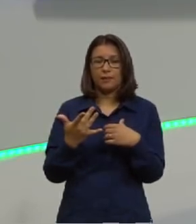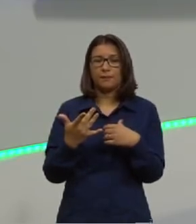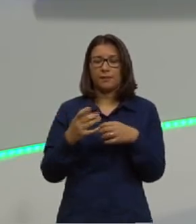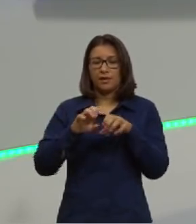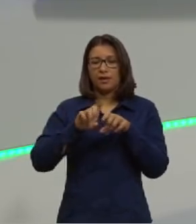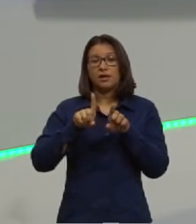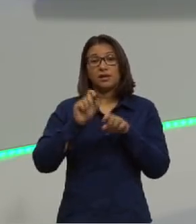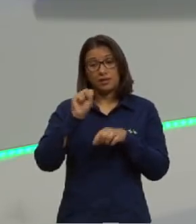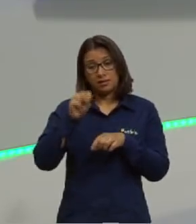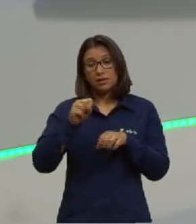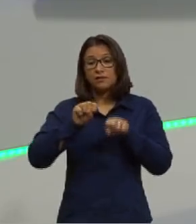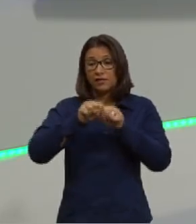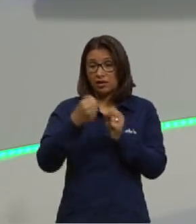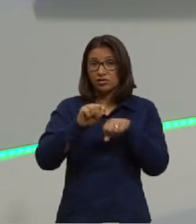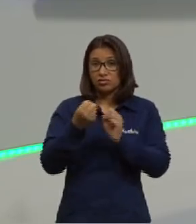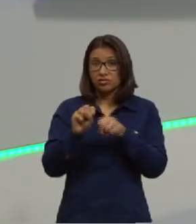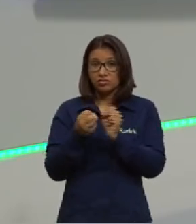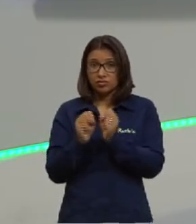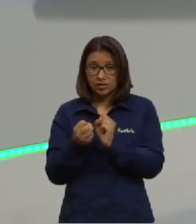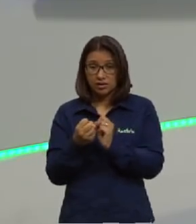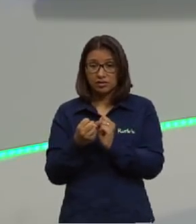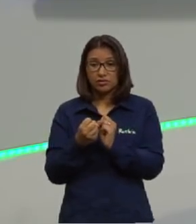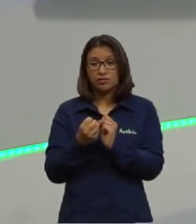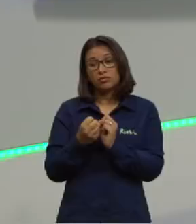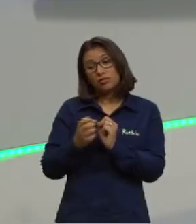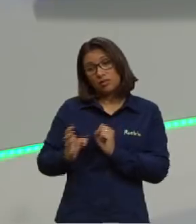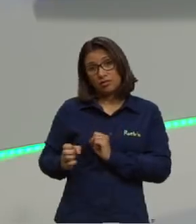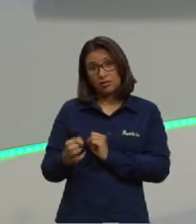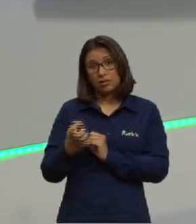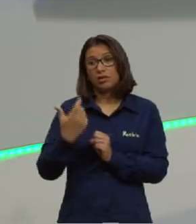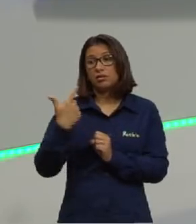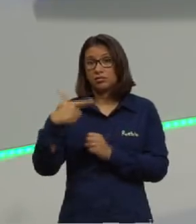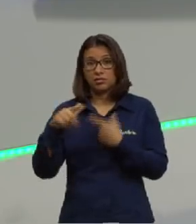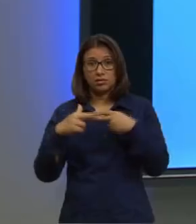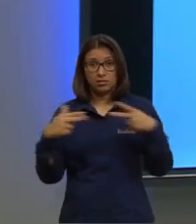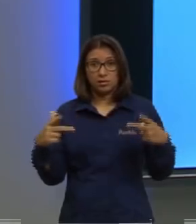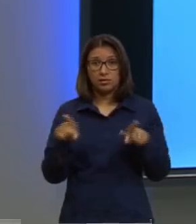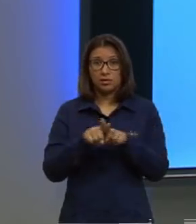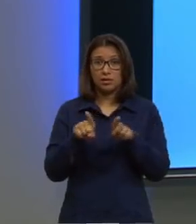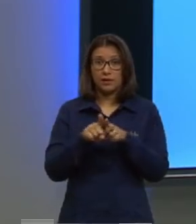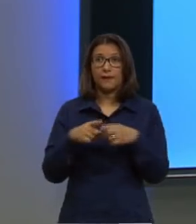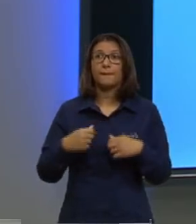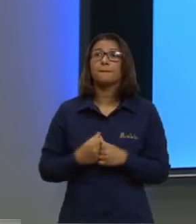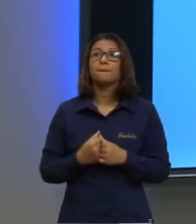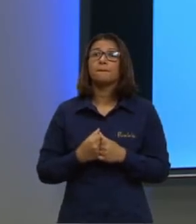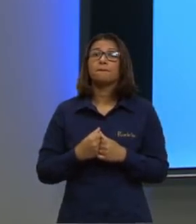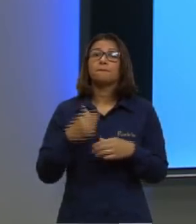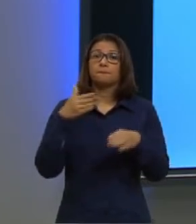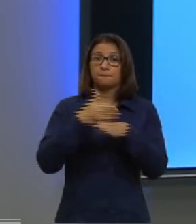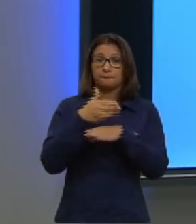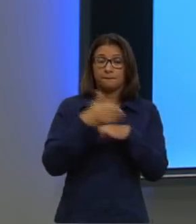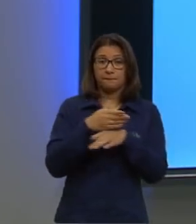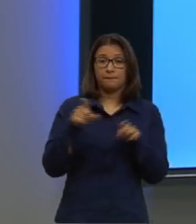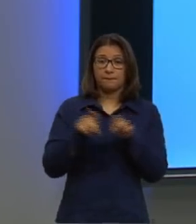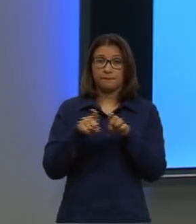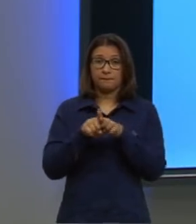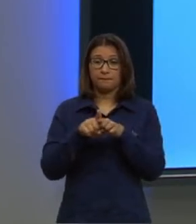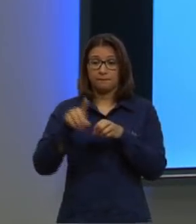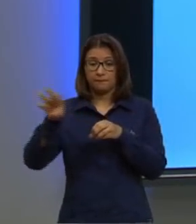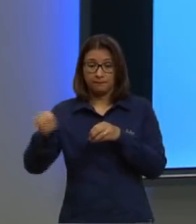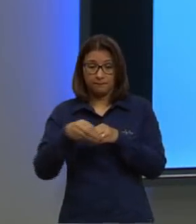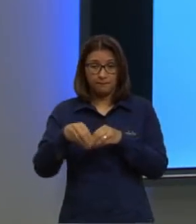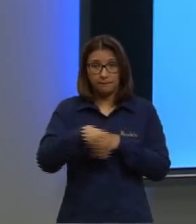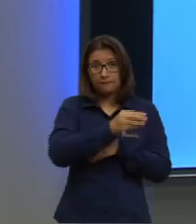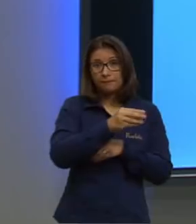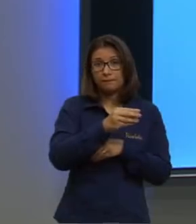destruindo, ou, então, inviabilizando ali o desenvolvimento desse antígeno. Elas participam do transporte de oxigênio